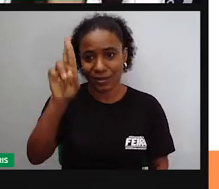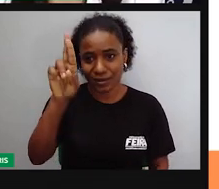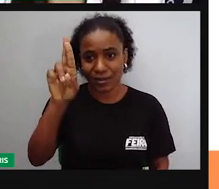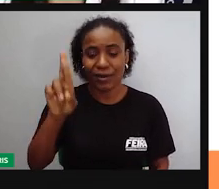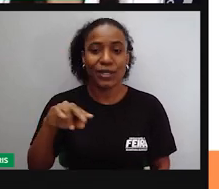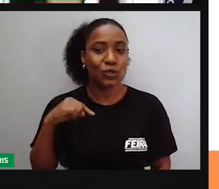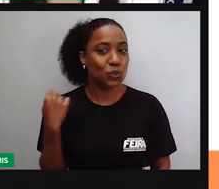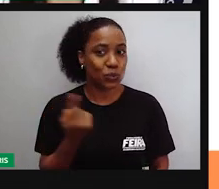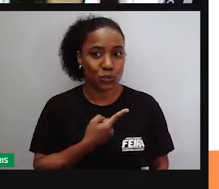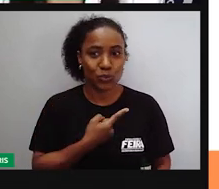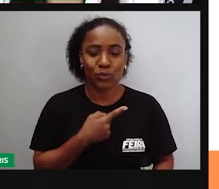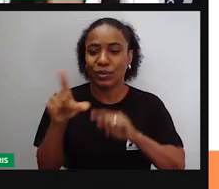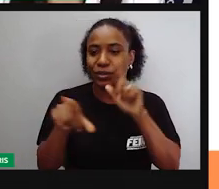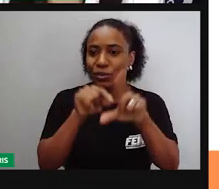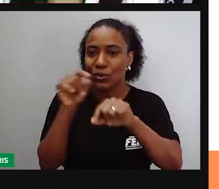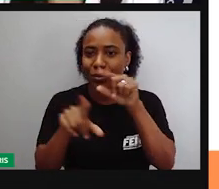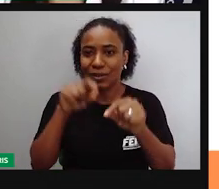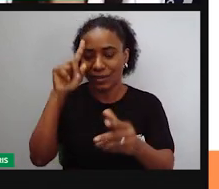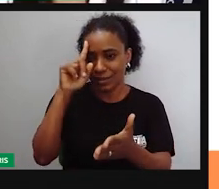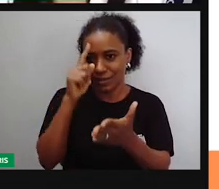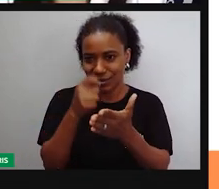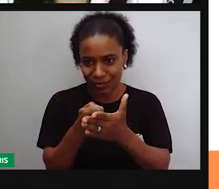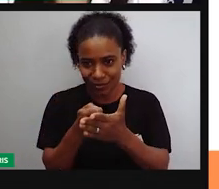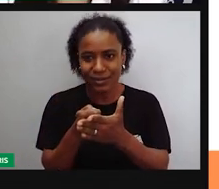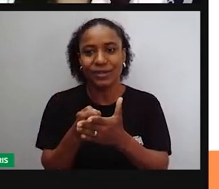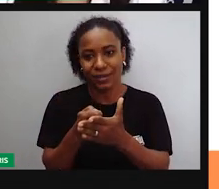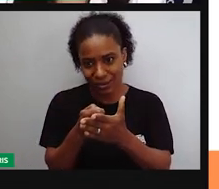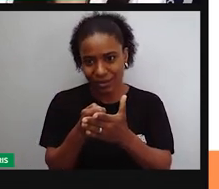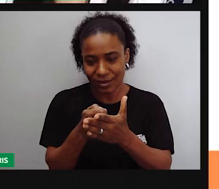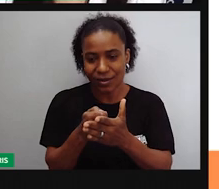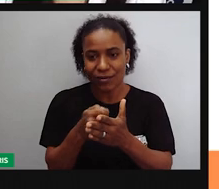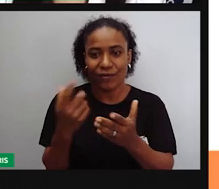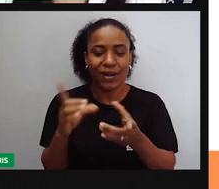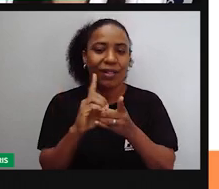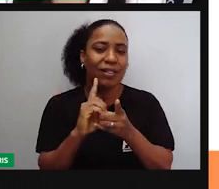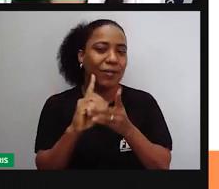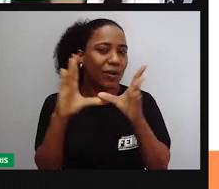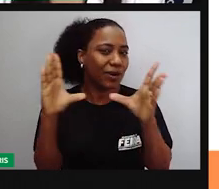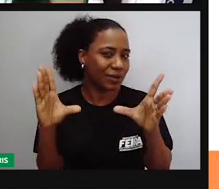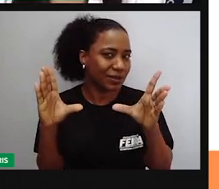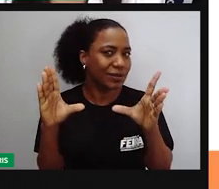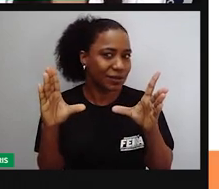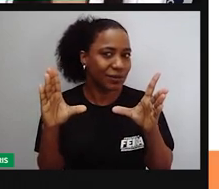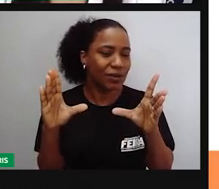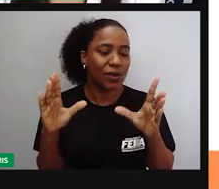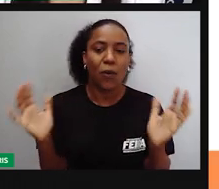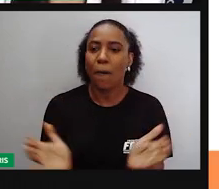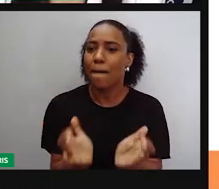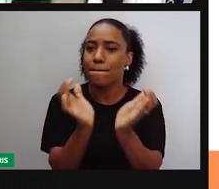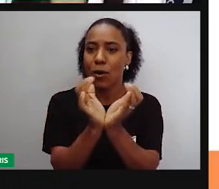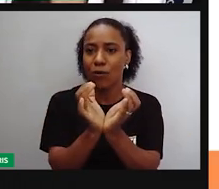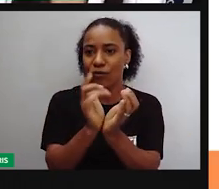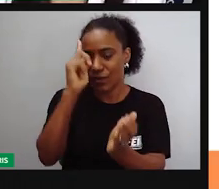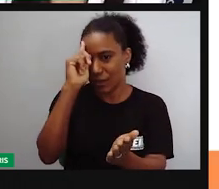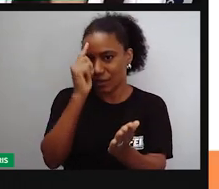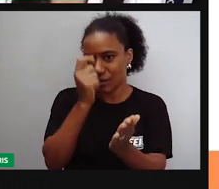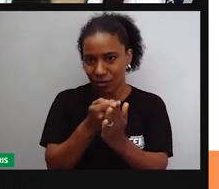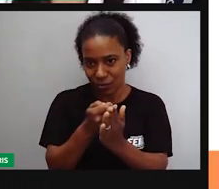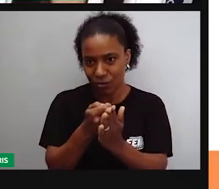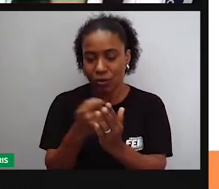escolhas, todas as decisões, quando se fala em democracia, ela parte do todo, né? Os nossos